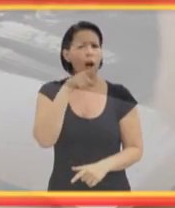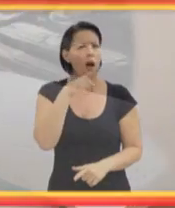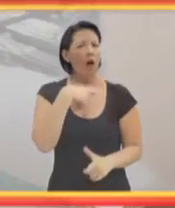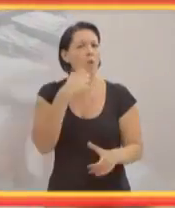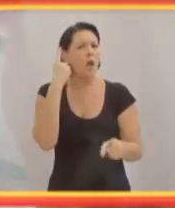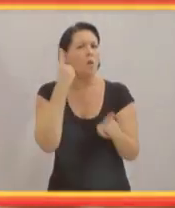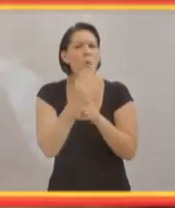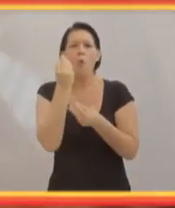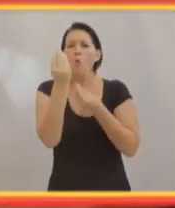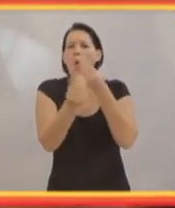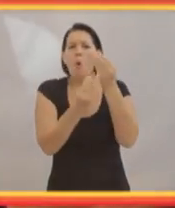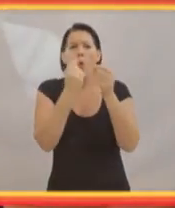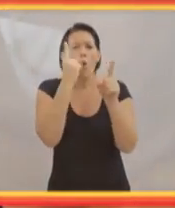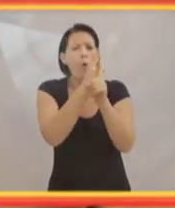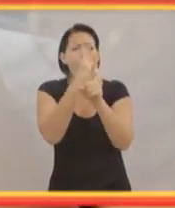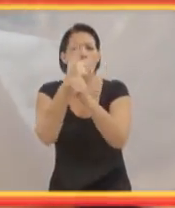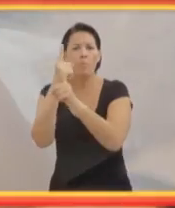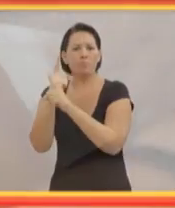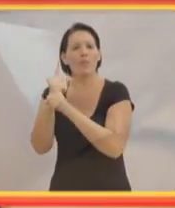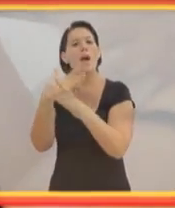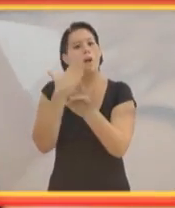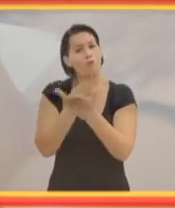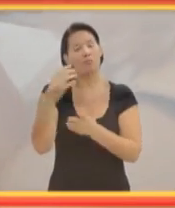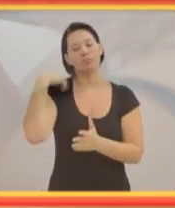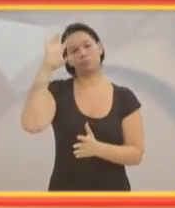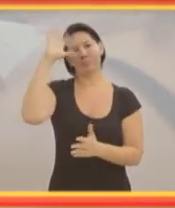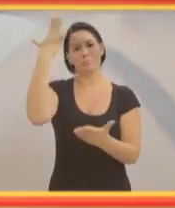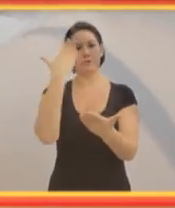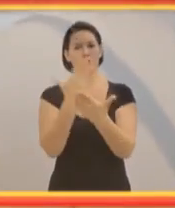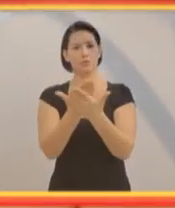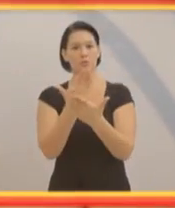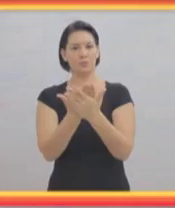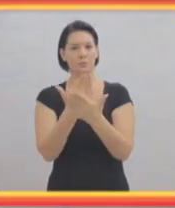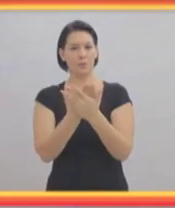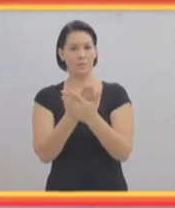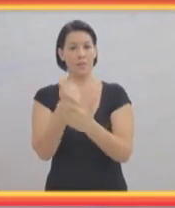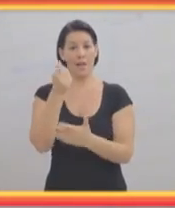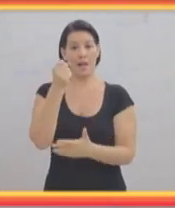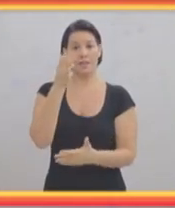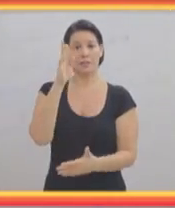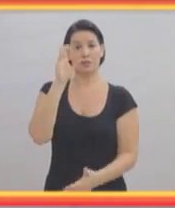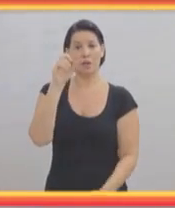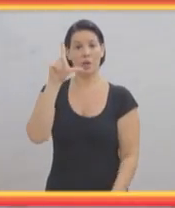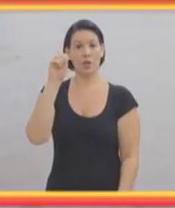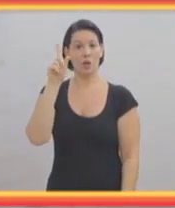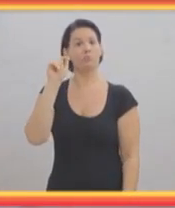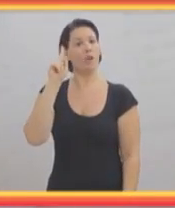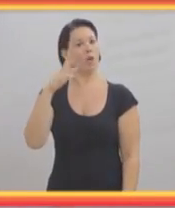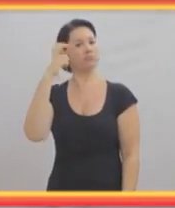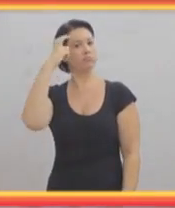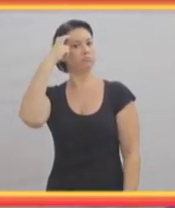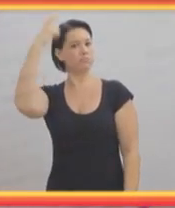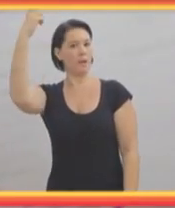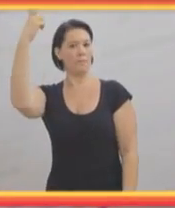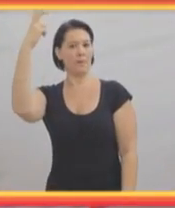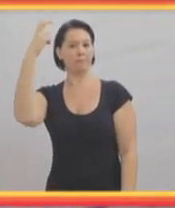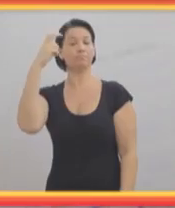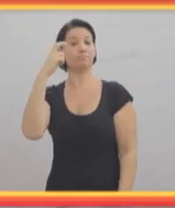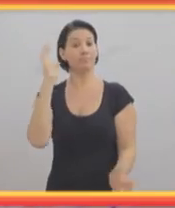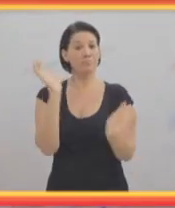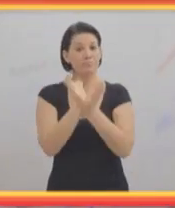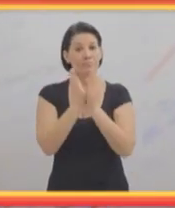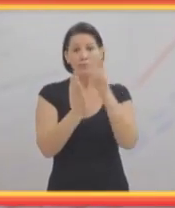decifrar isso aqui. E foi então que eu resolvi estudar. A astrologia é um saber